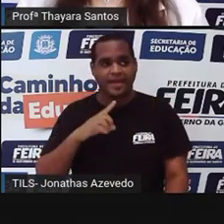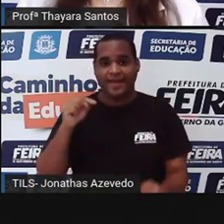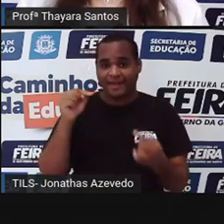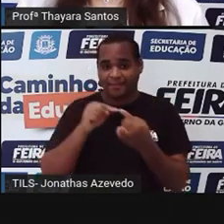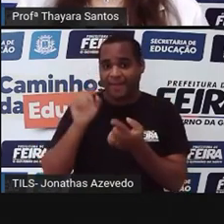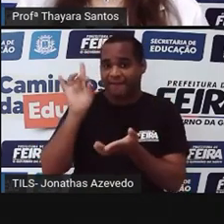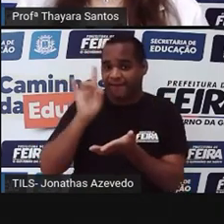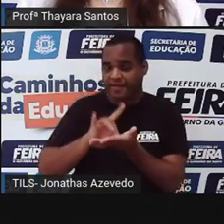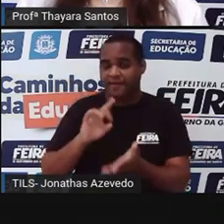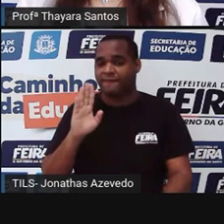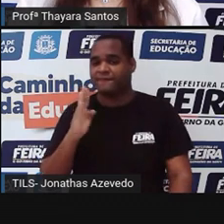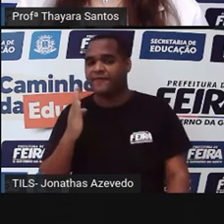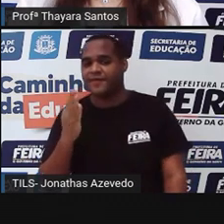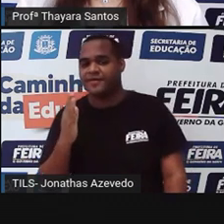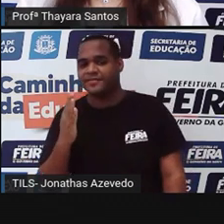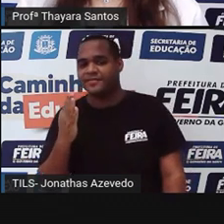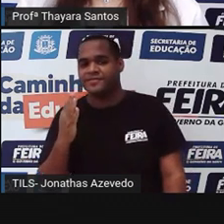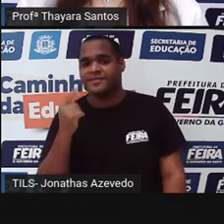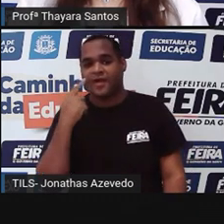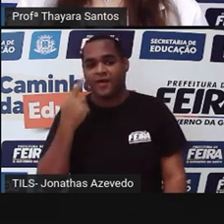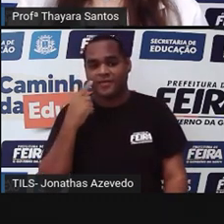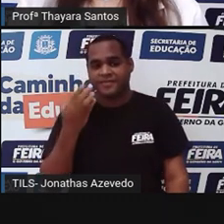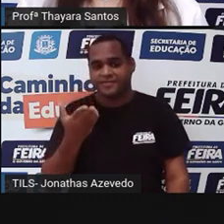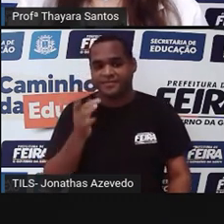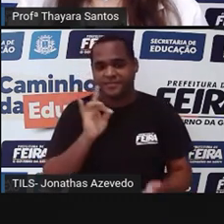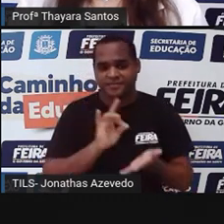afirmação é... Vou clicar aqui em verdadeiro.